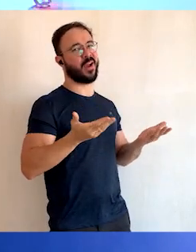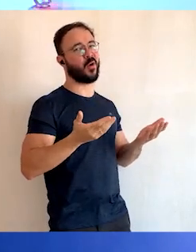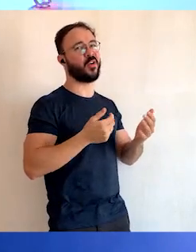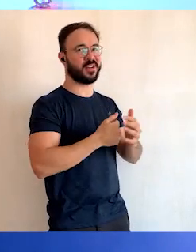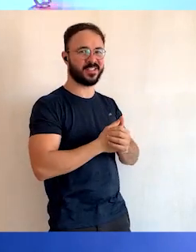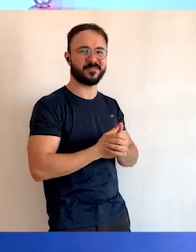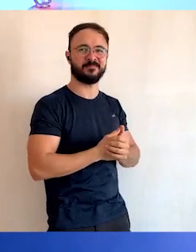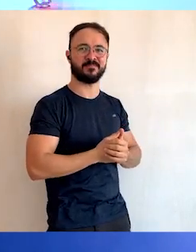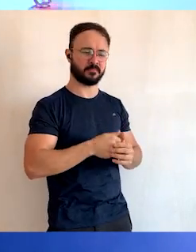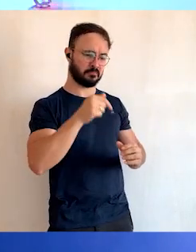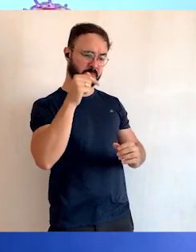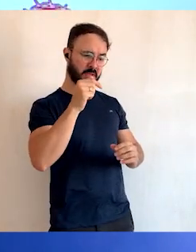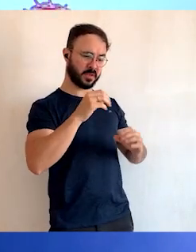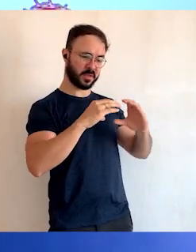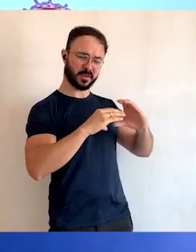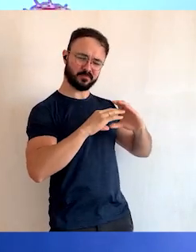Nós